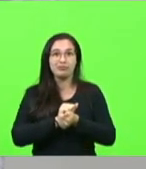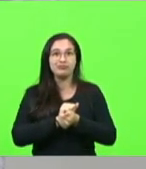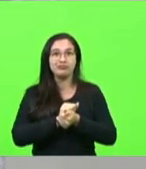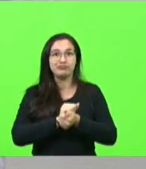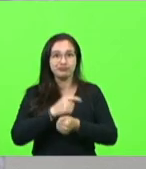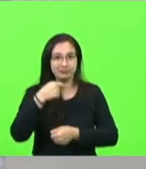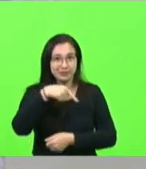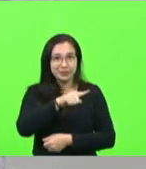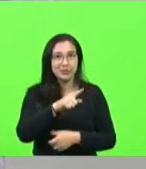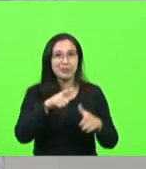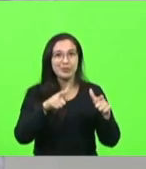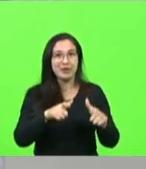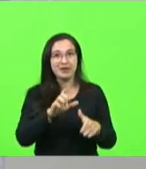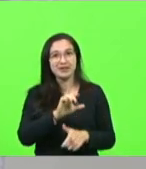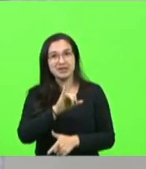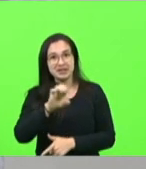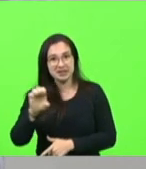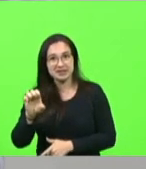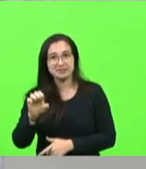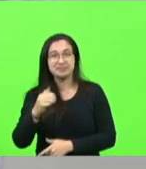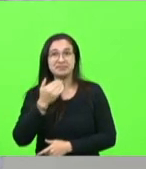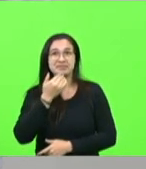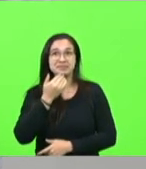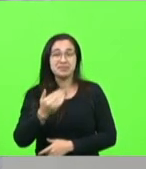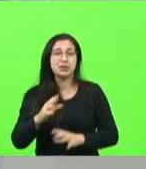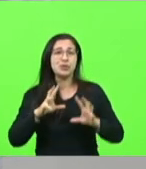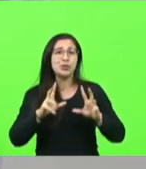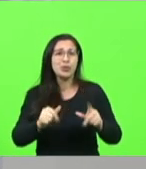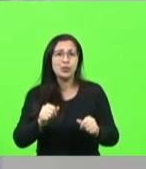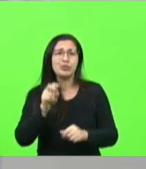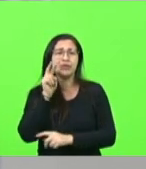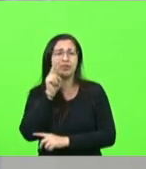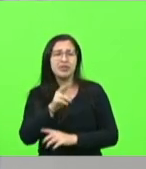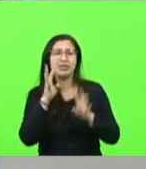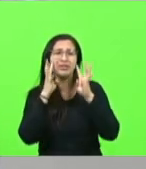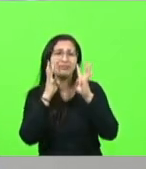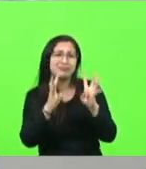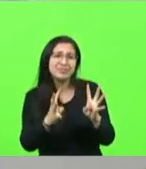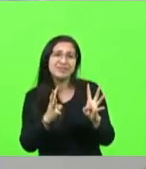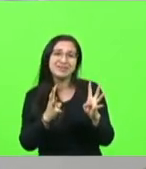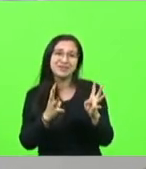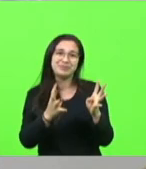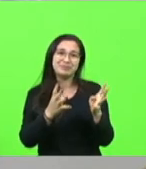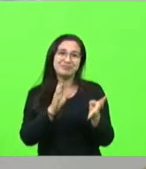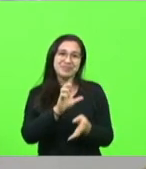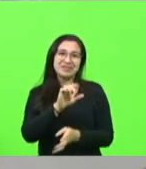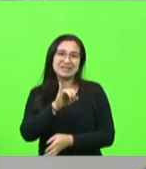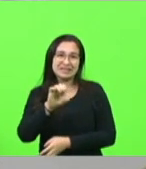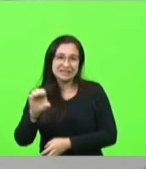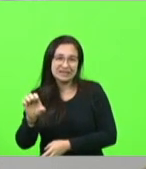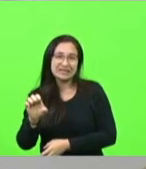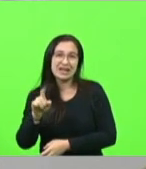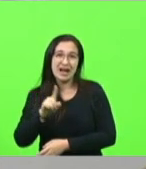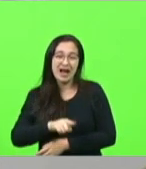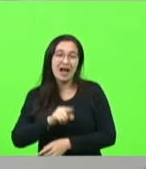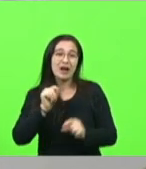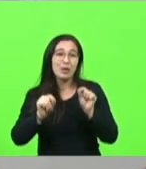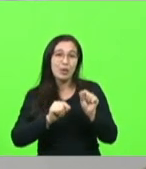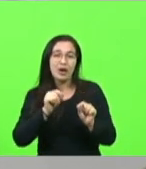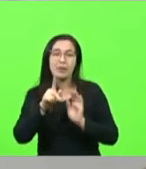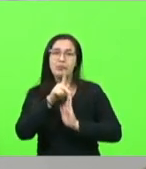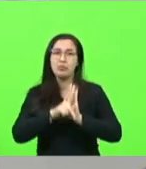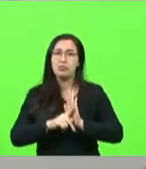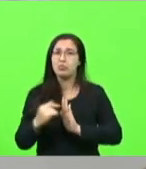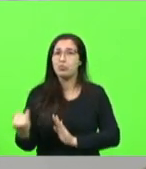Eu peço que todos olhem muito pelo CIE, é um projeto muito